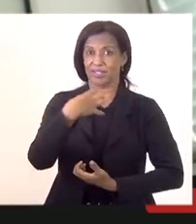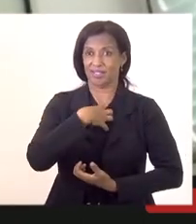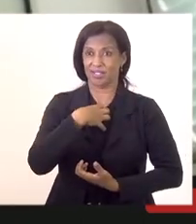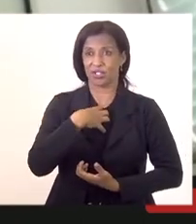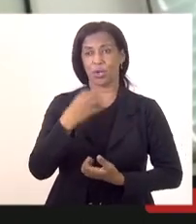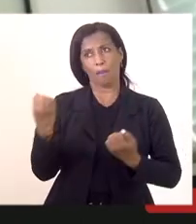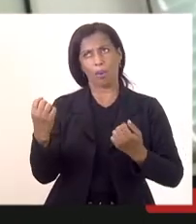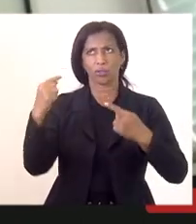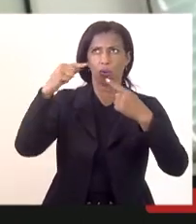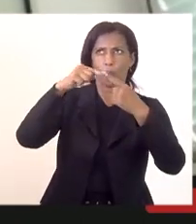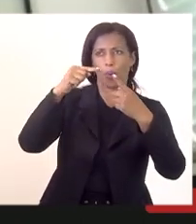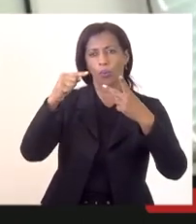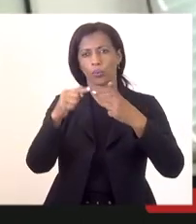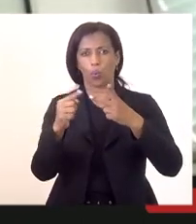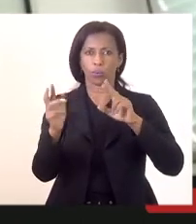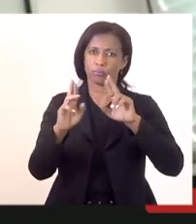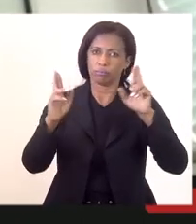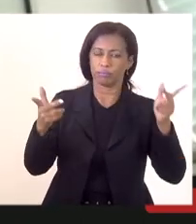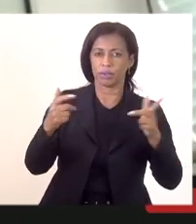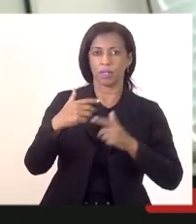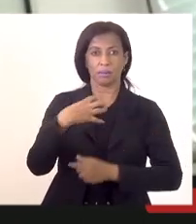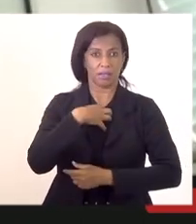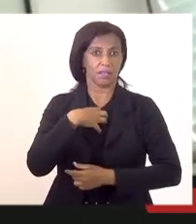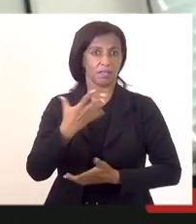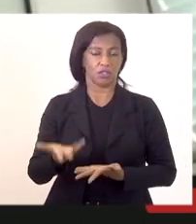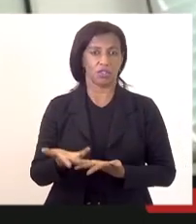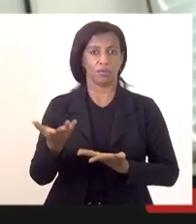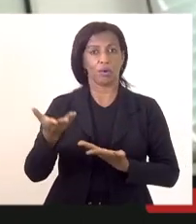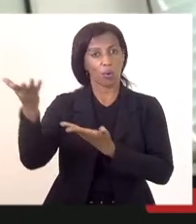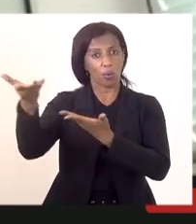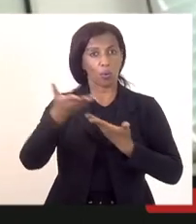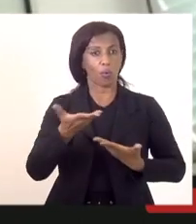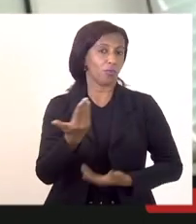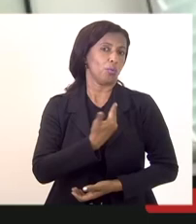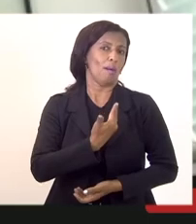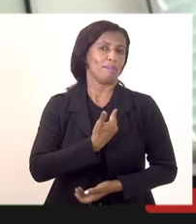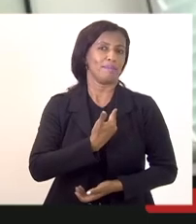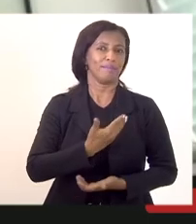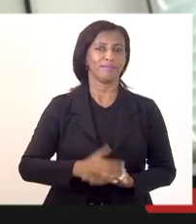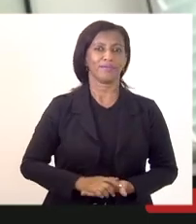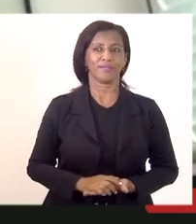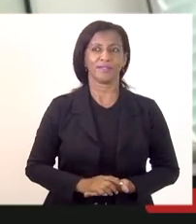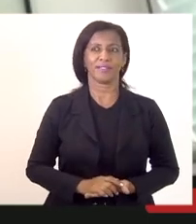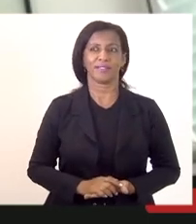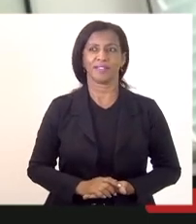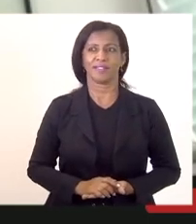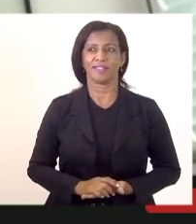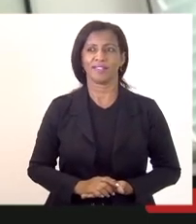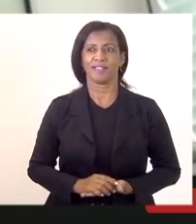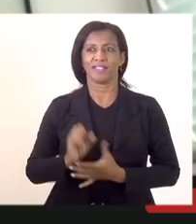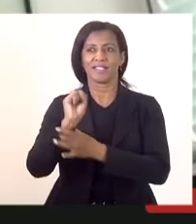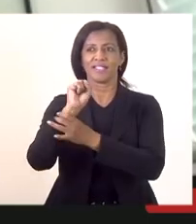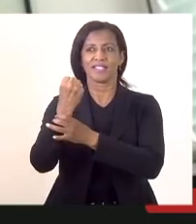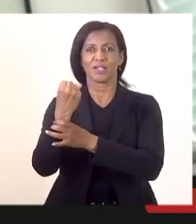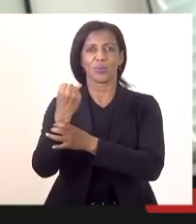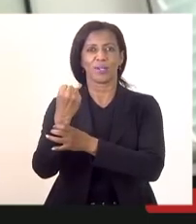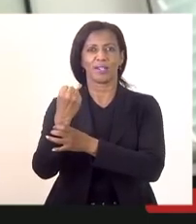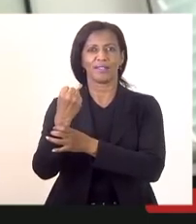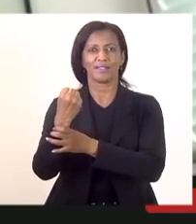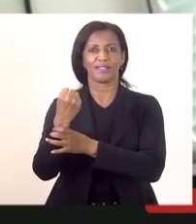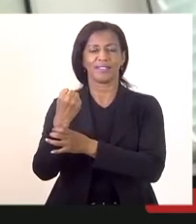detalhe ou outro, mas devem ser nesse sentido. Eu passo a palavra para o meu amigo, depois da bancada da Segurança Pública,